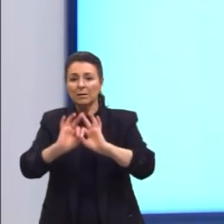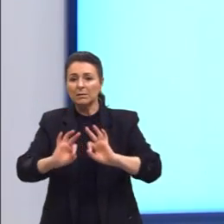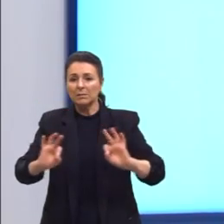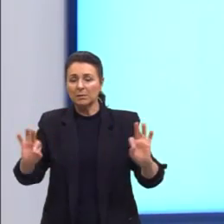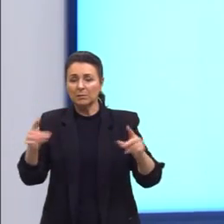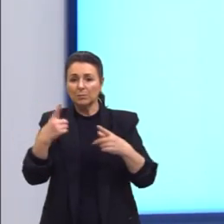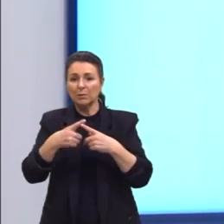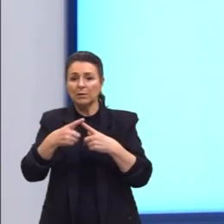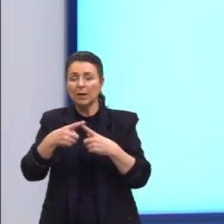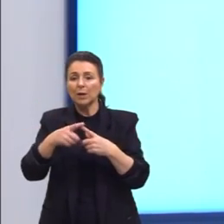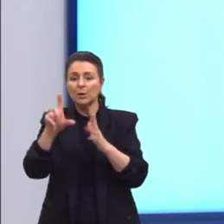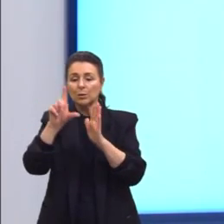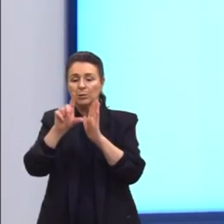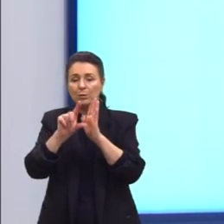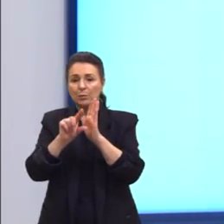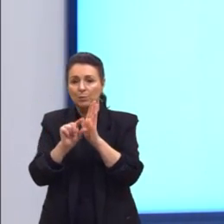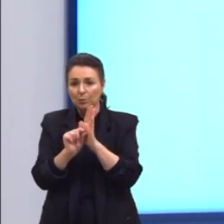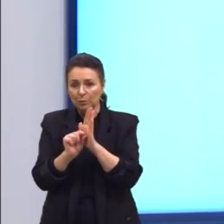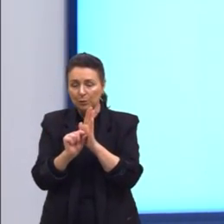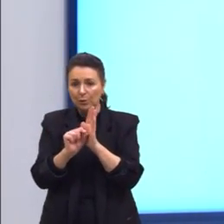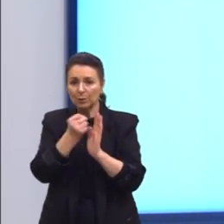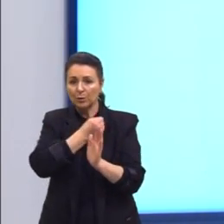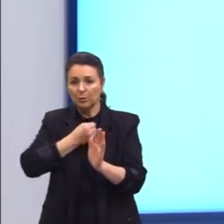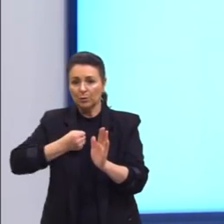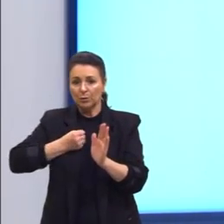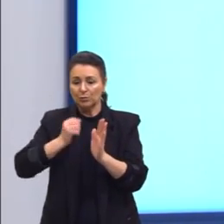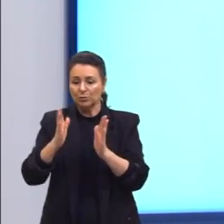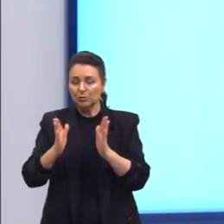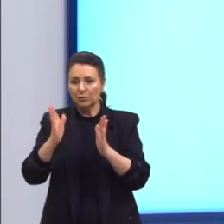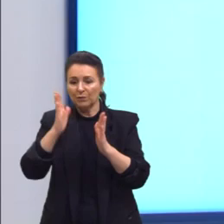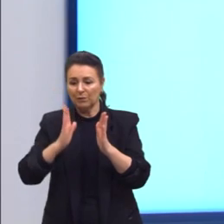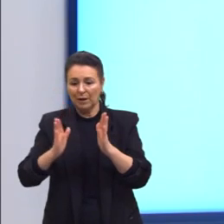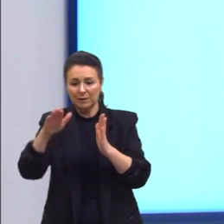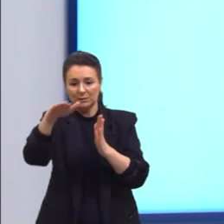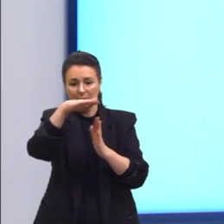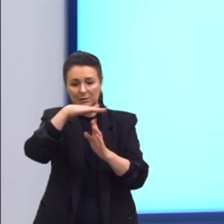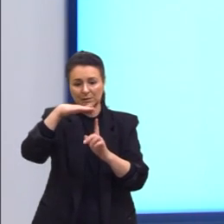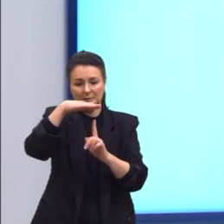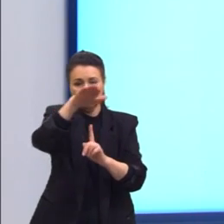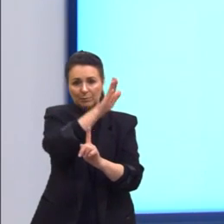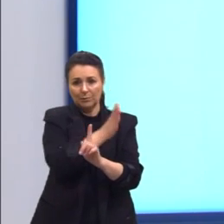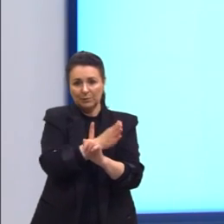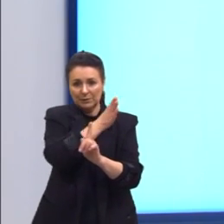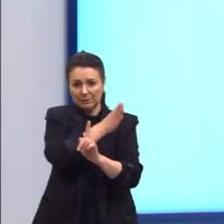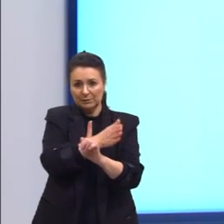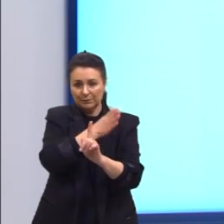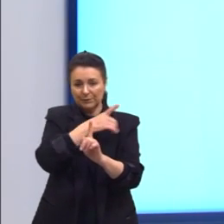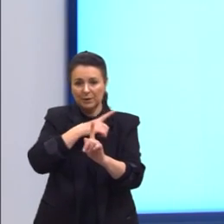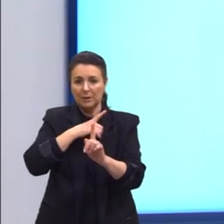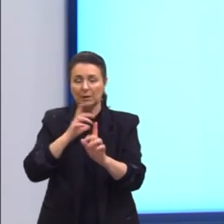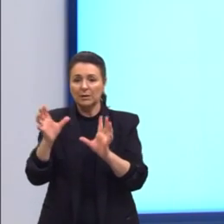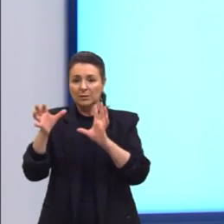o menor número de faces possíveis. O Platão, então, associava esse elemento ao elemento fogo.